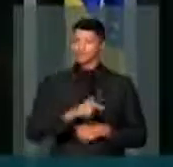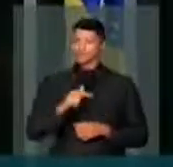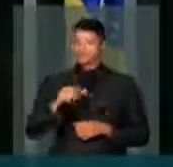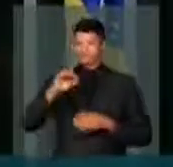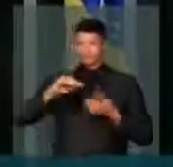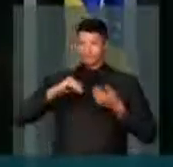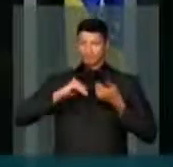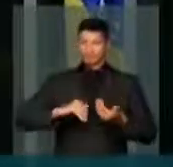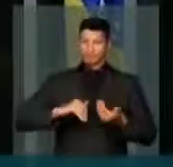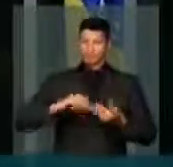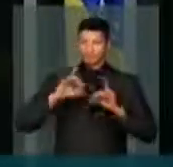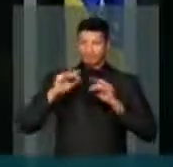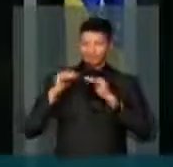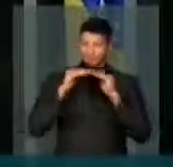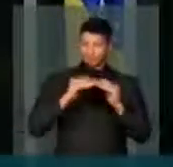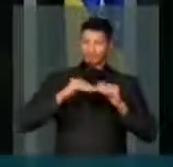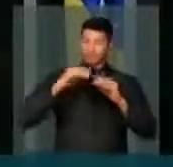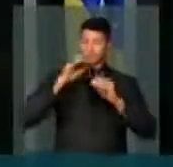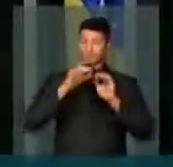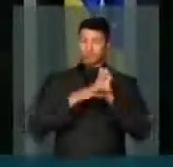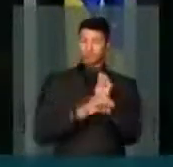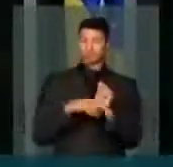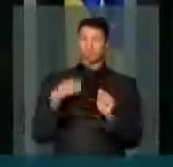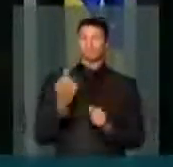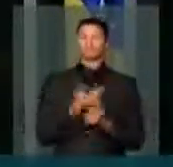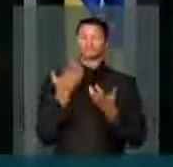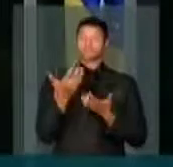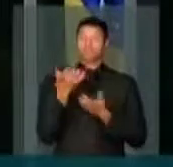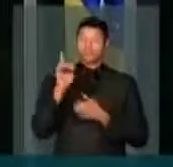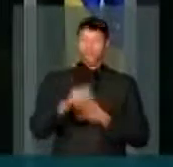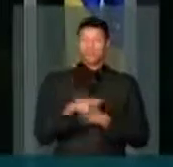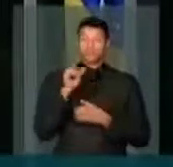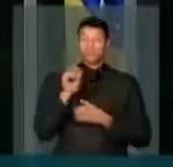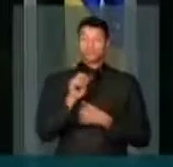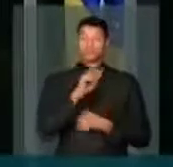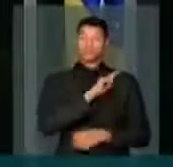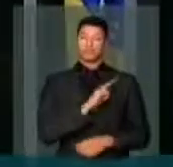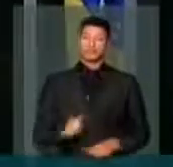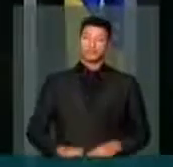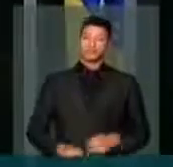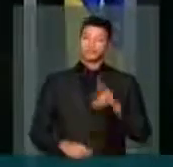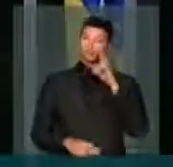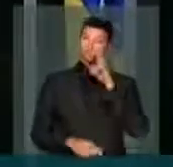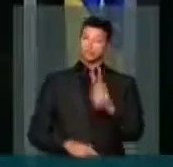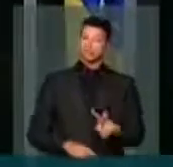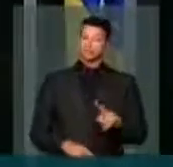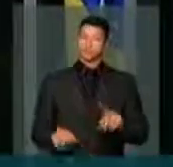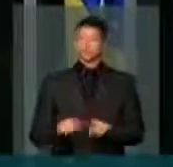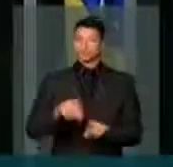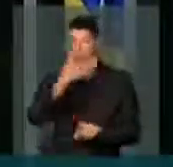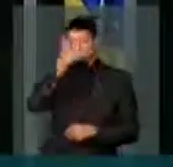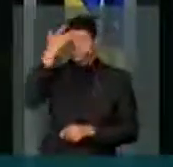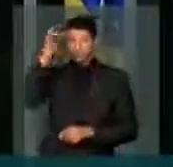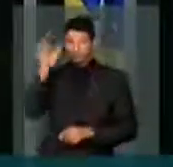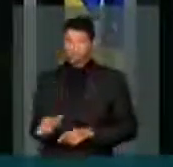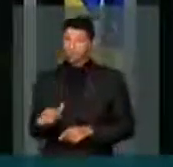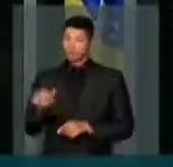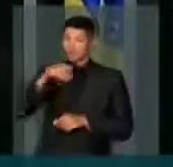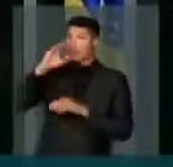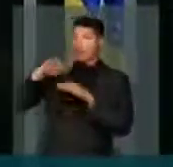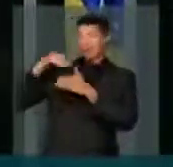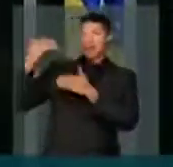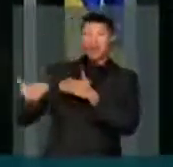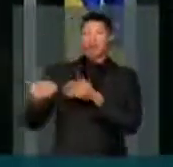democracia garantida. O que nós queremos é que o governo enxergue tantas pessoas que estão lá